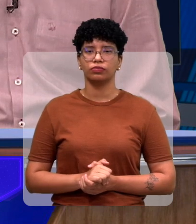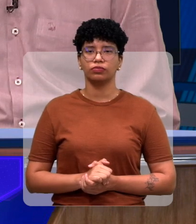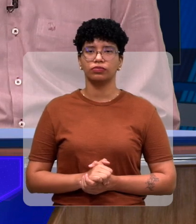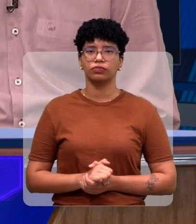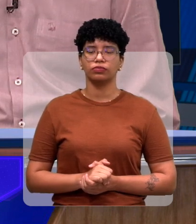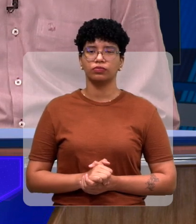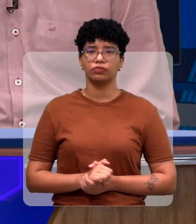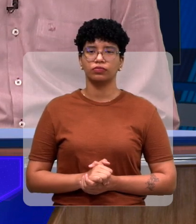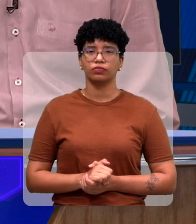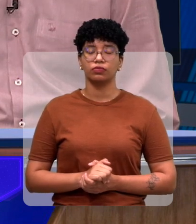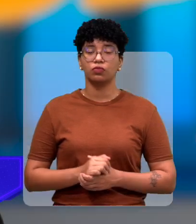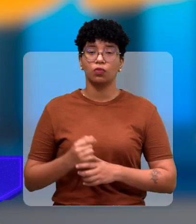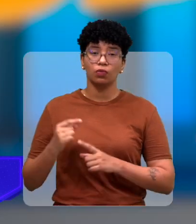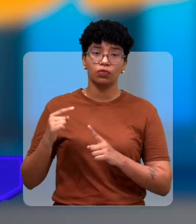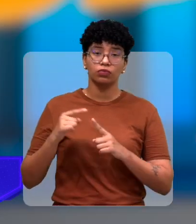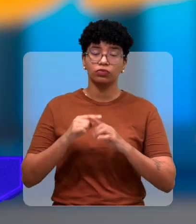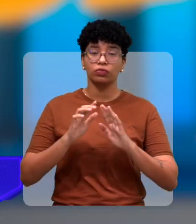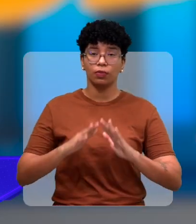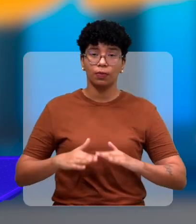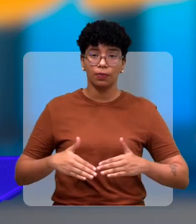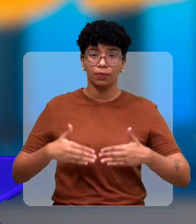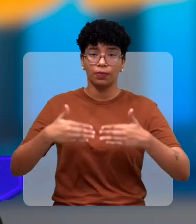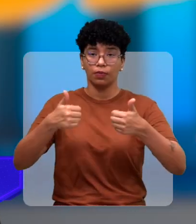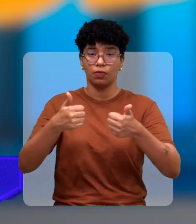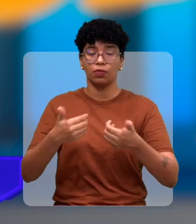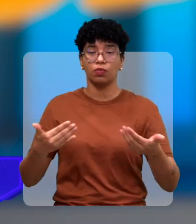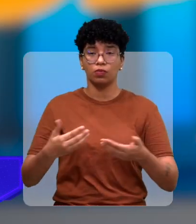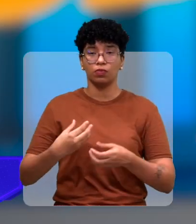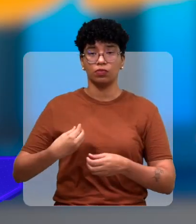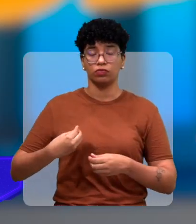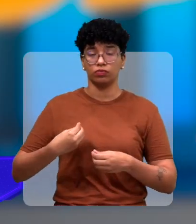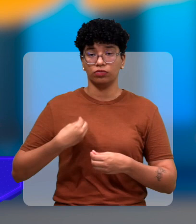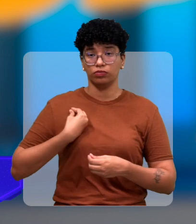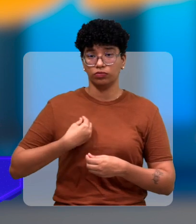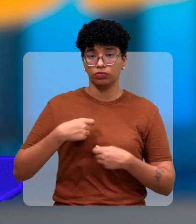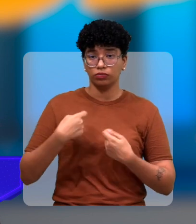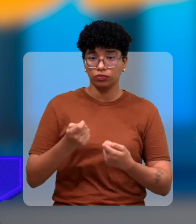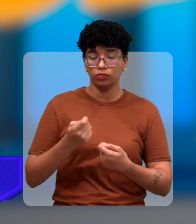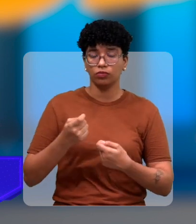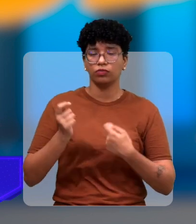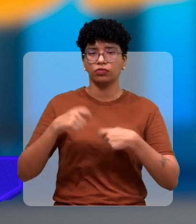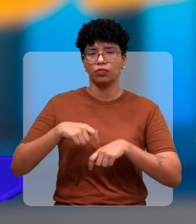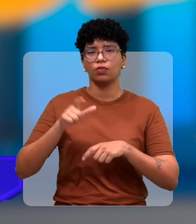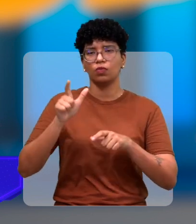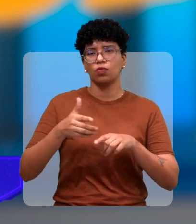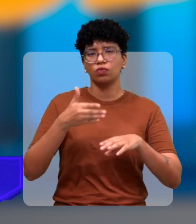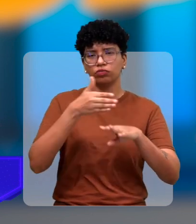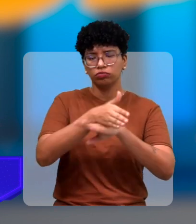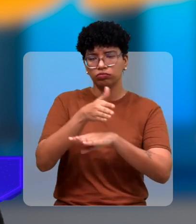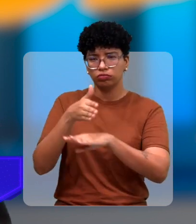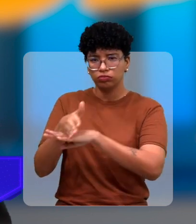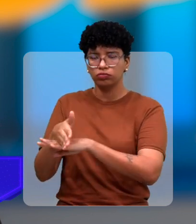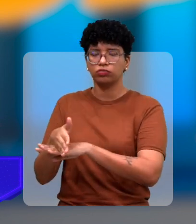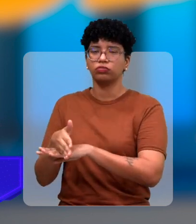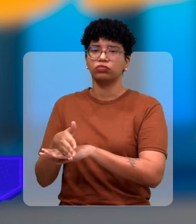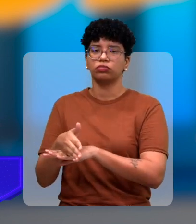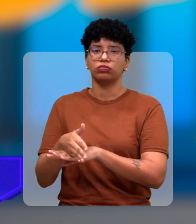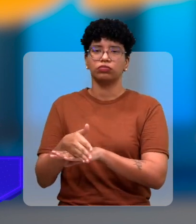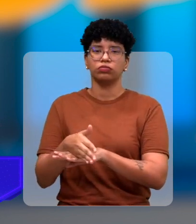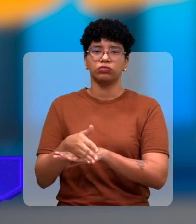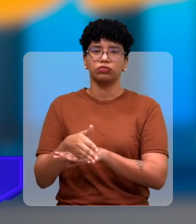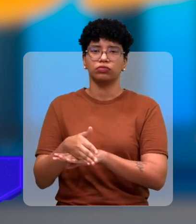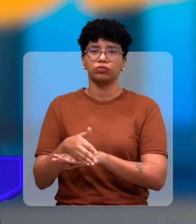A tendência, Chico, é melhorar. A Devito, hoje, ela já oferece, para a pessoa cega, oferece aula de locomoção, ela